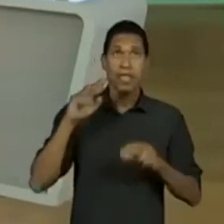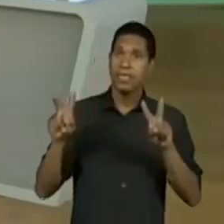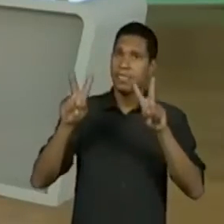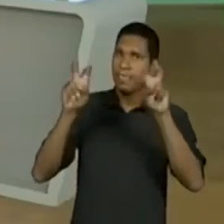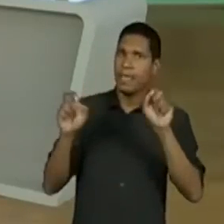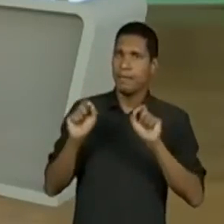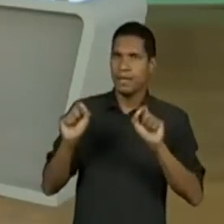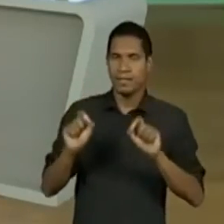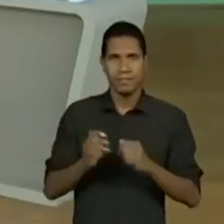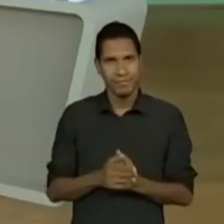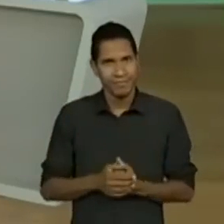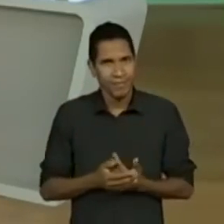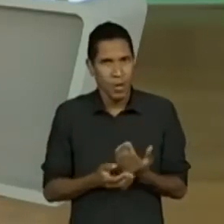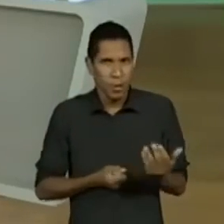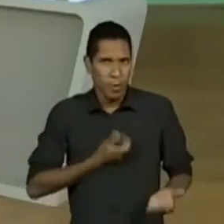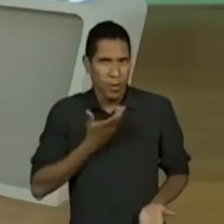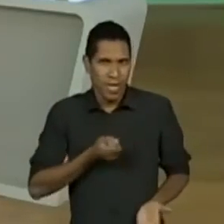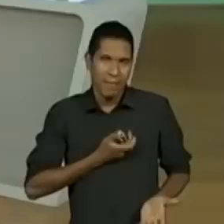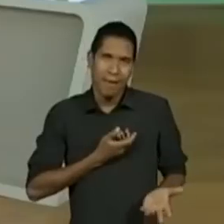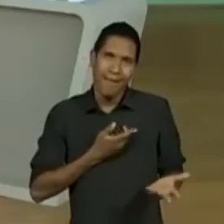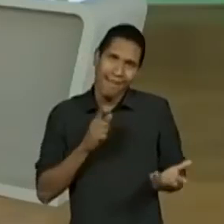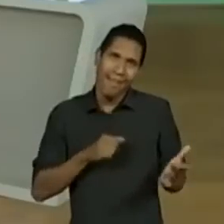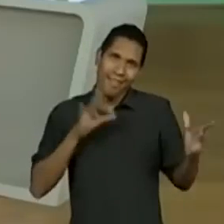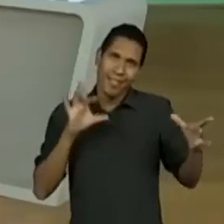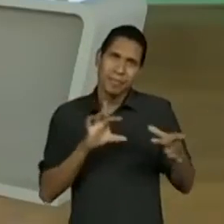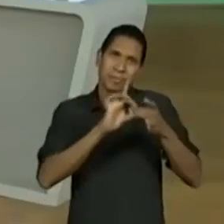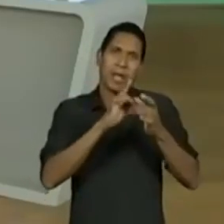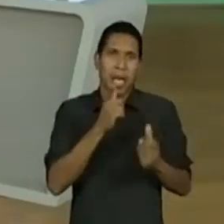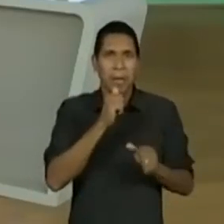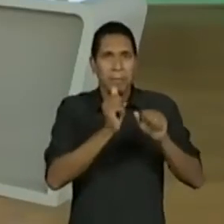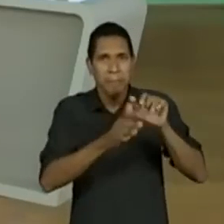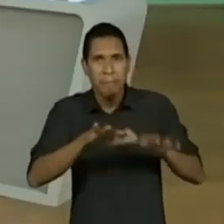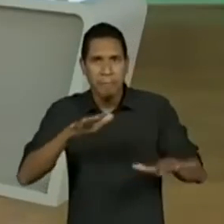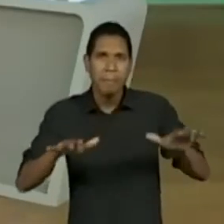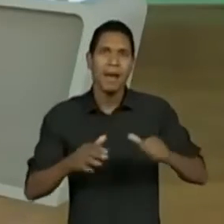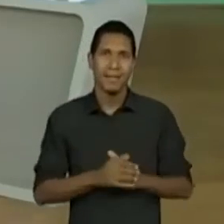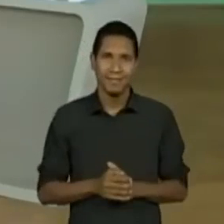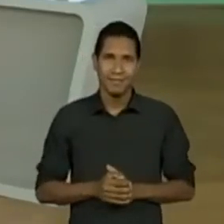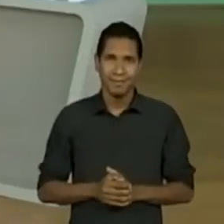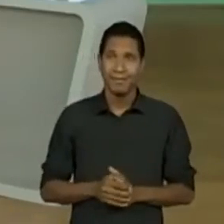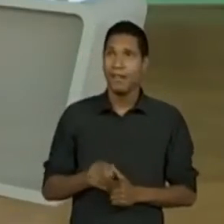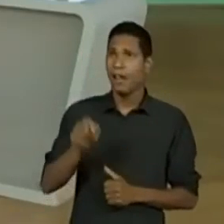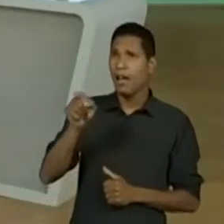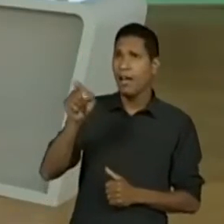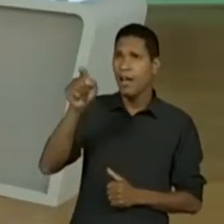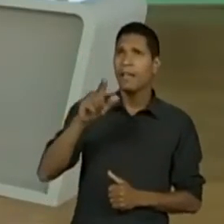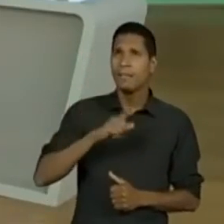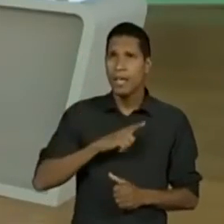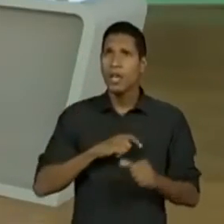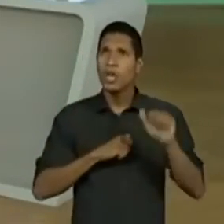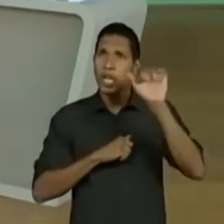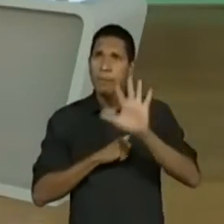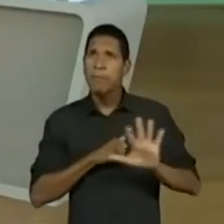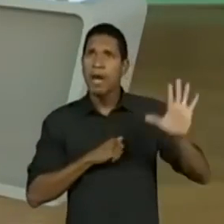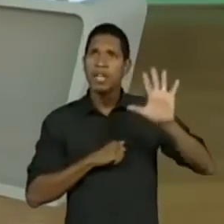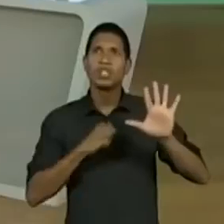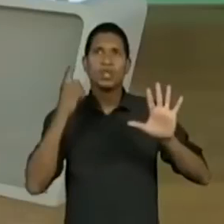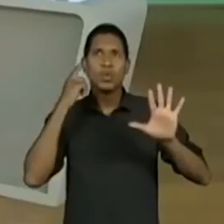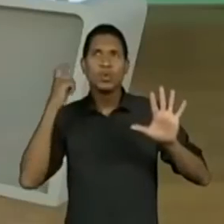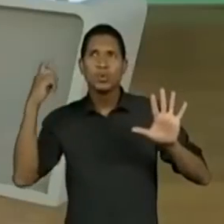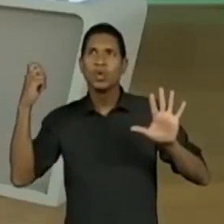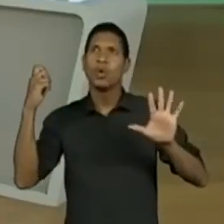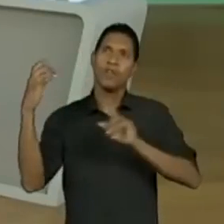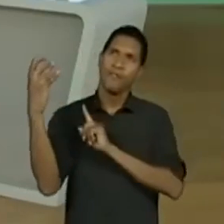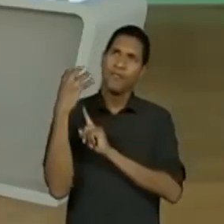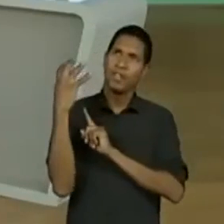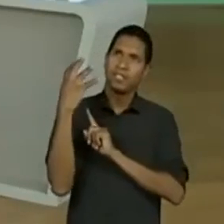Lembra mar. Ai, que delícia! Lembra mesmo, né? A questão do som e imagem. A calma. Olha